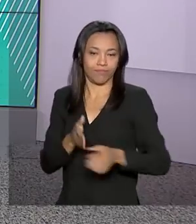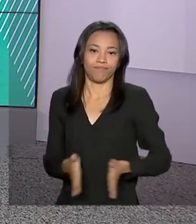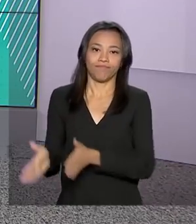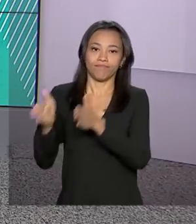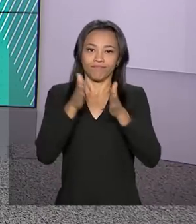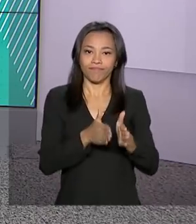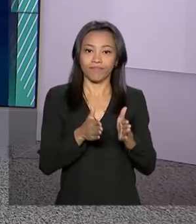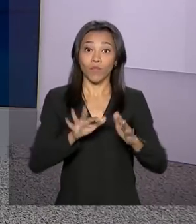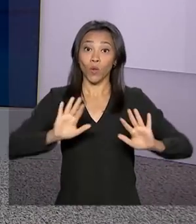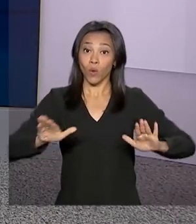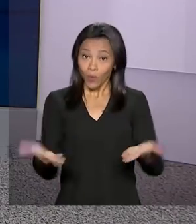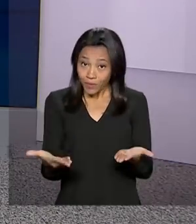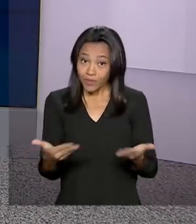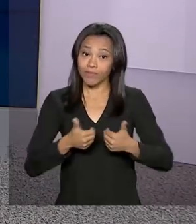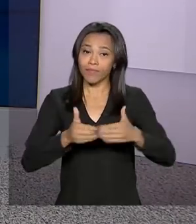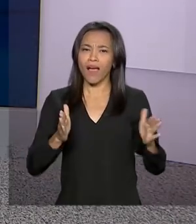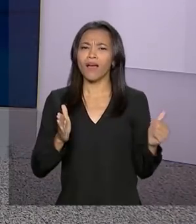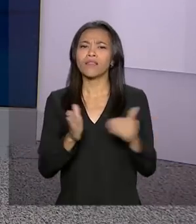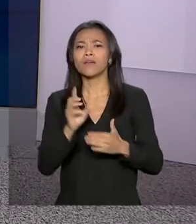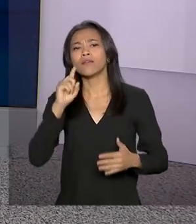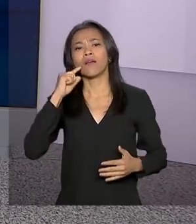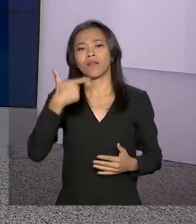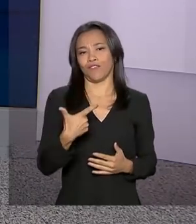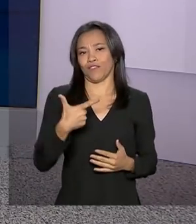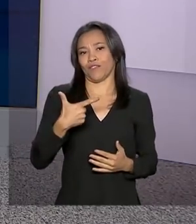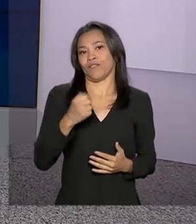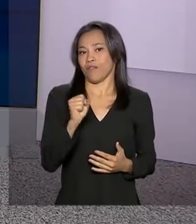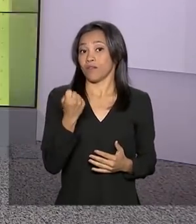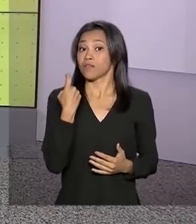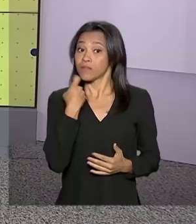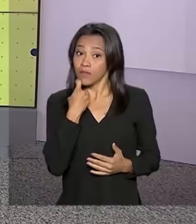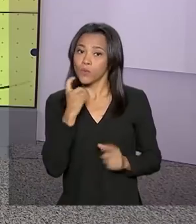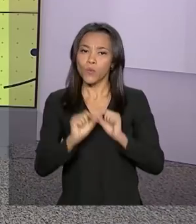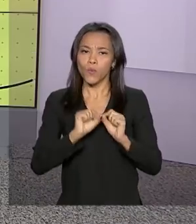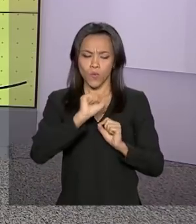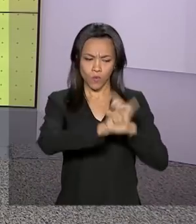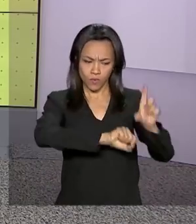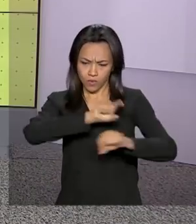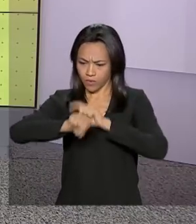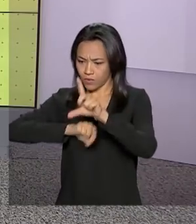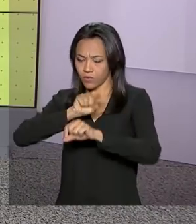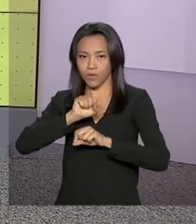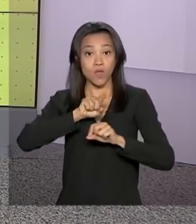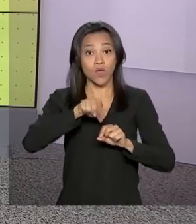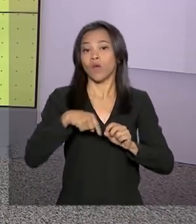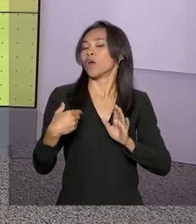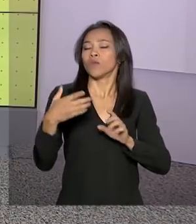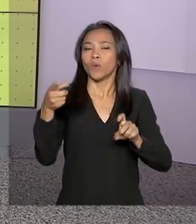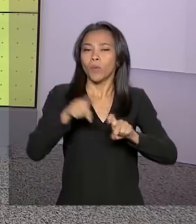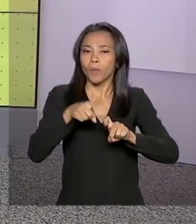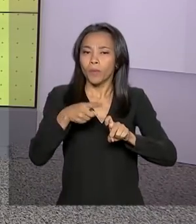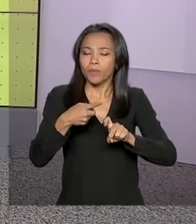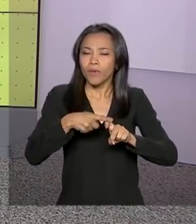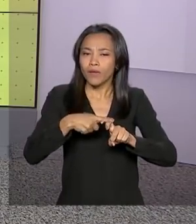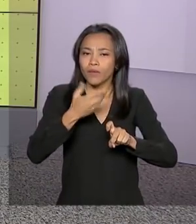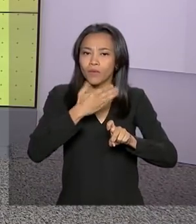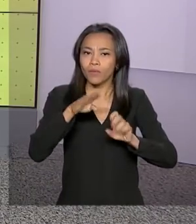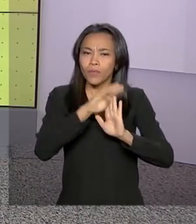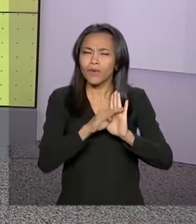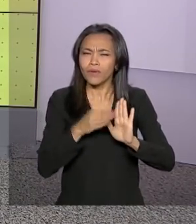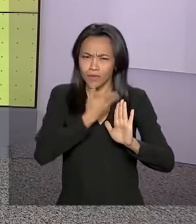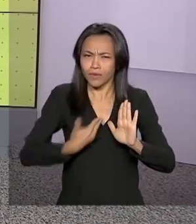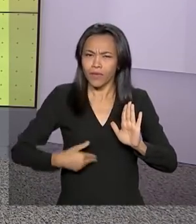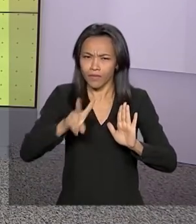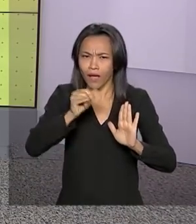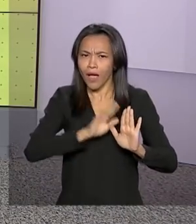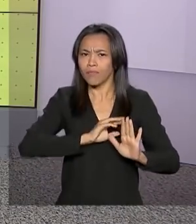A partir de hoje até o dia 28, sexta-feira, os selecionados no programa Mais Médicos devem comparecer aos municípios para